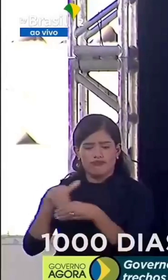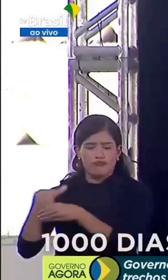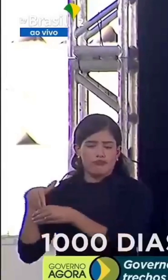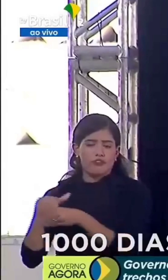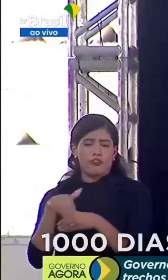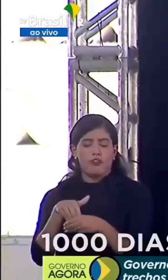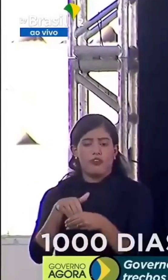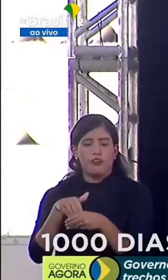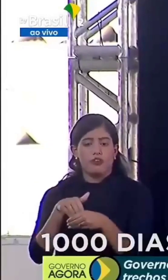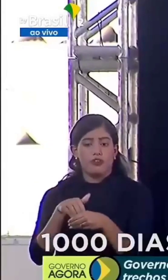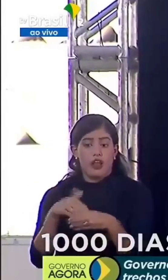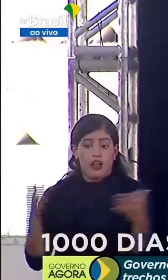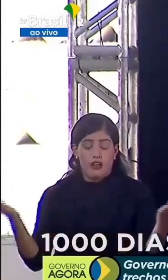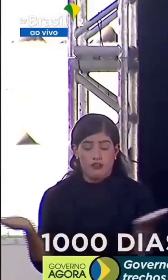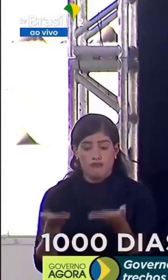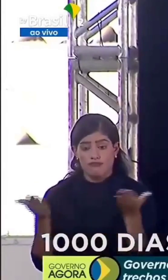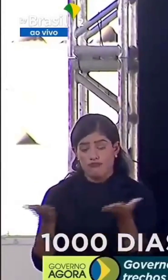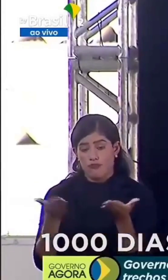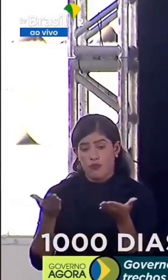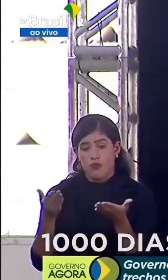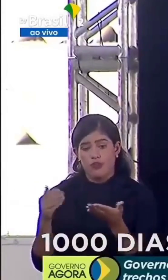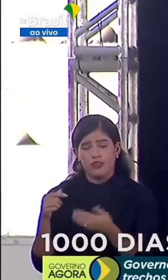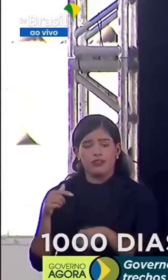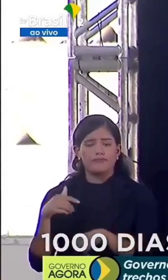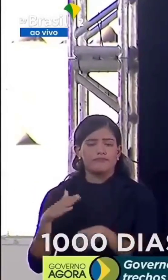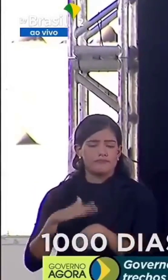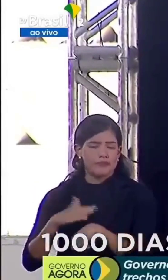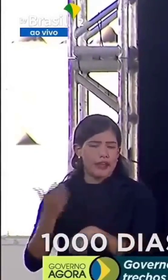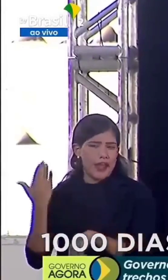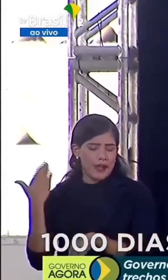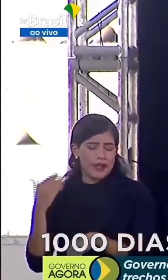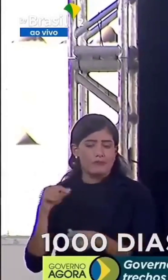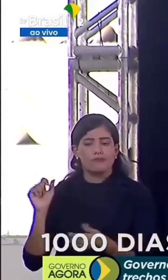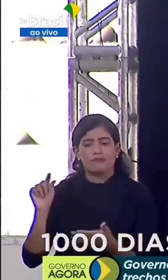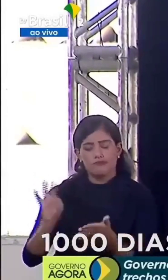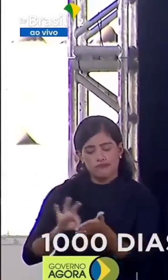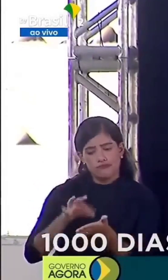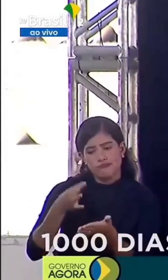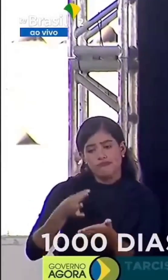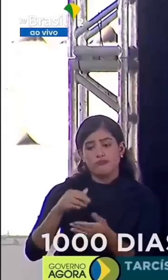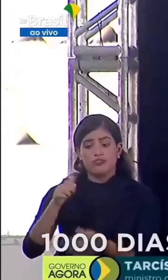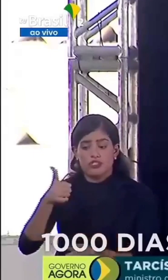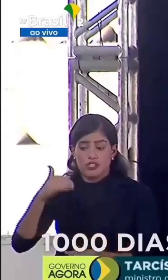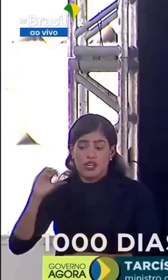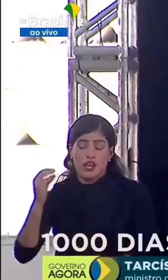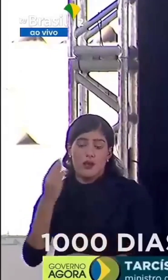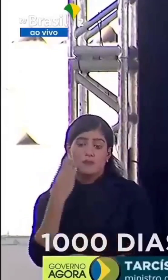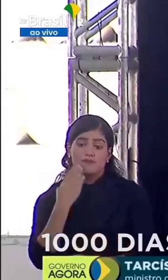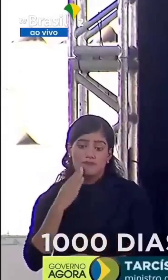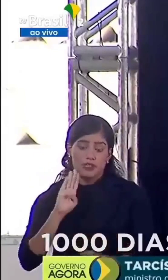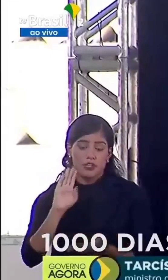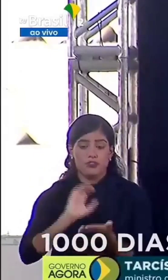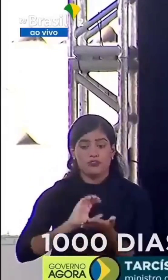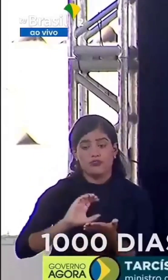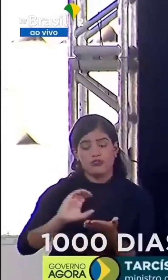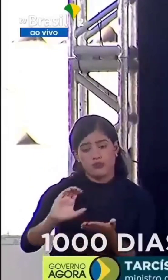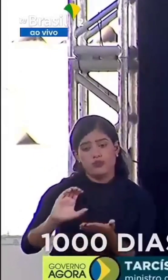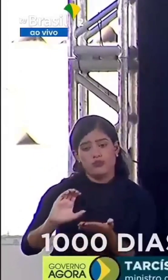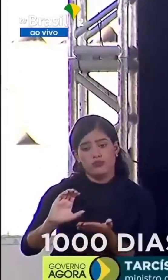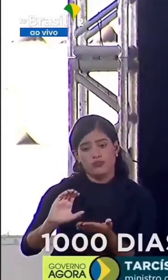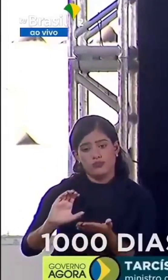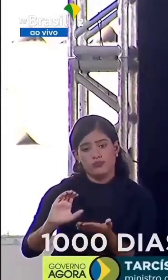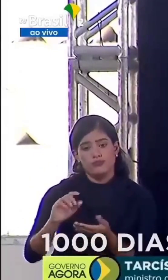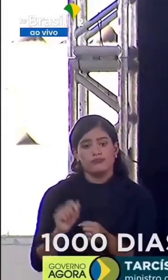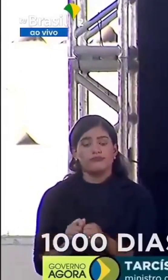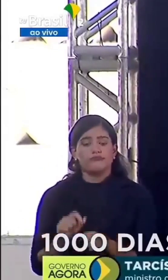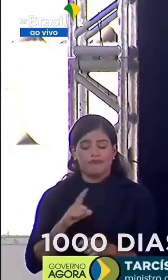oeste-leste. Recentemente, assinamos um contrato. E lá, 10 bilhões de reais de investimento. Teremos